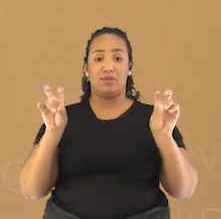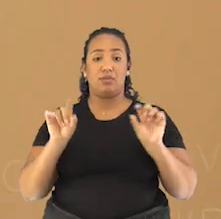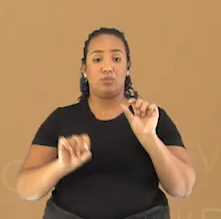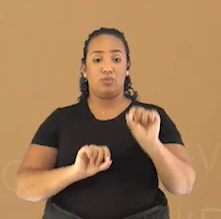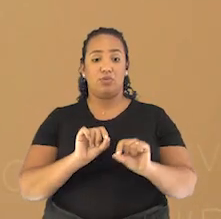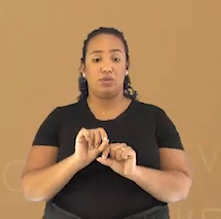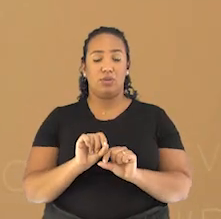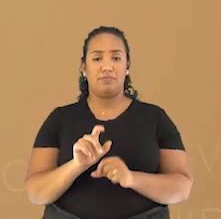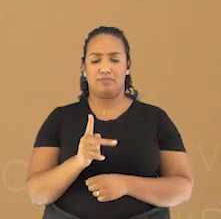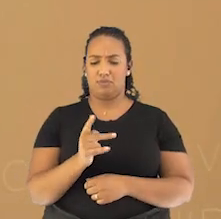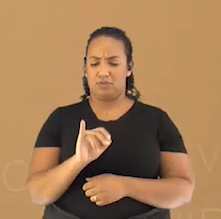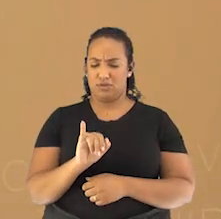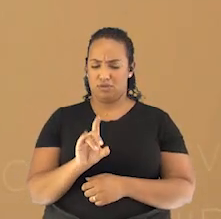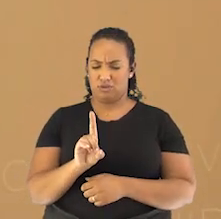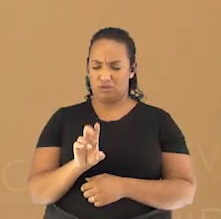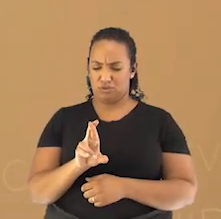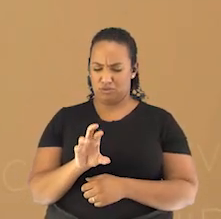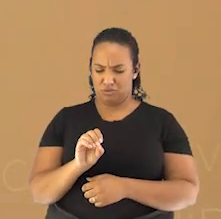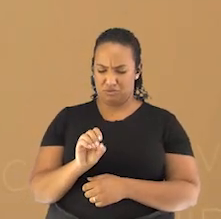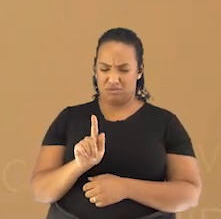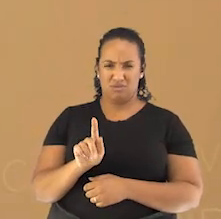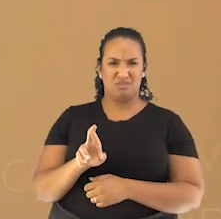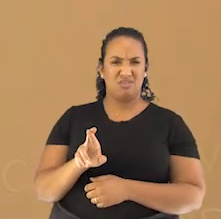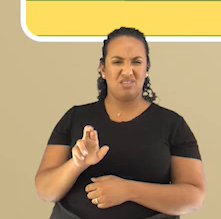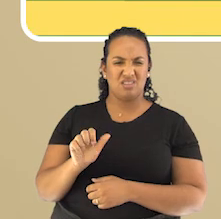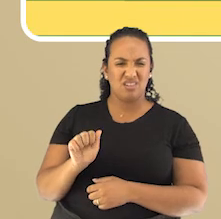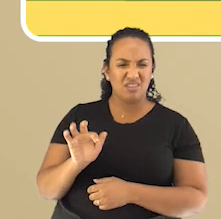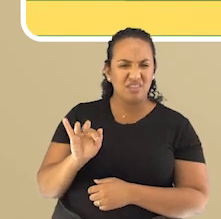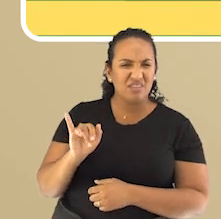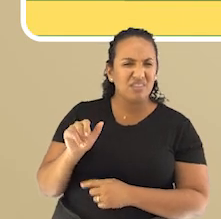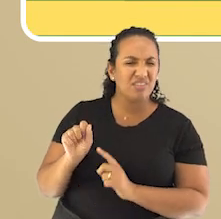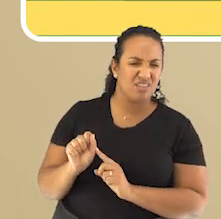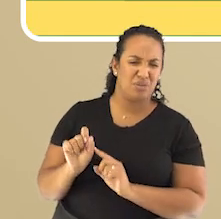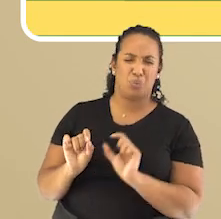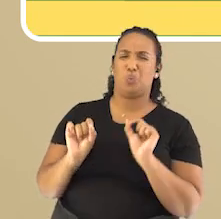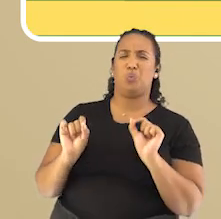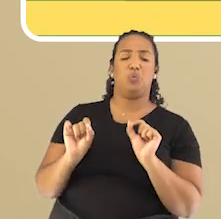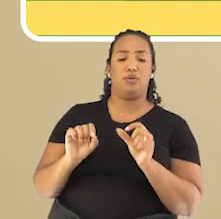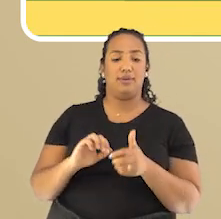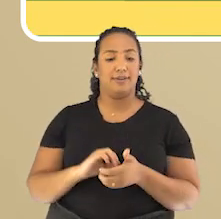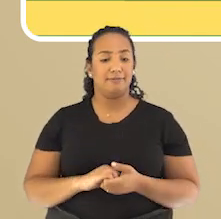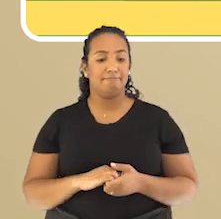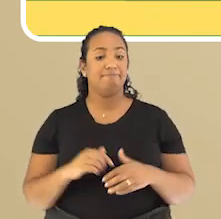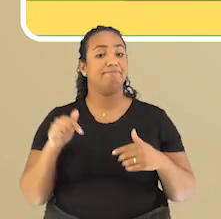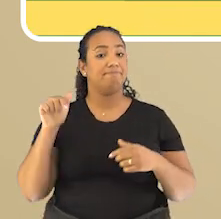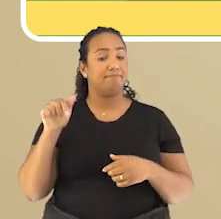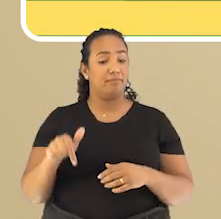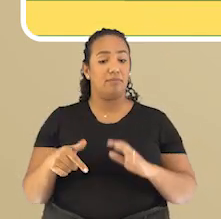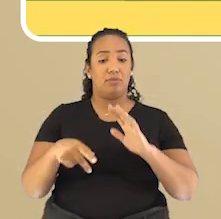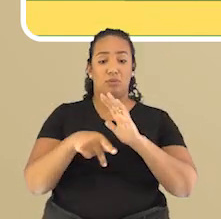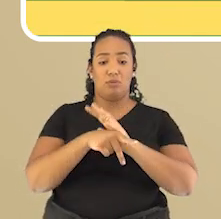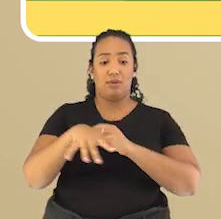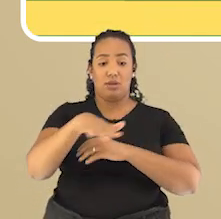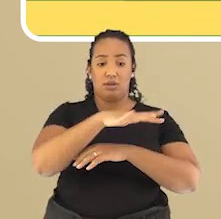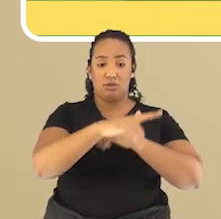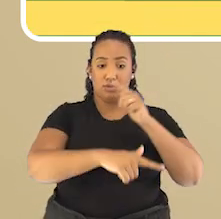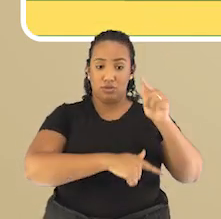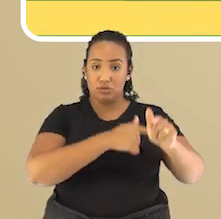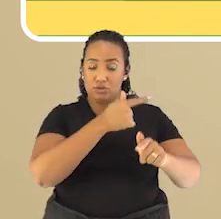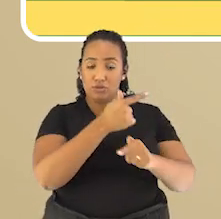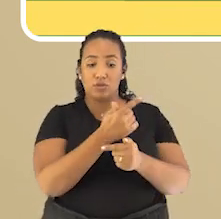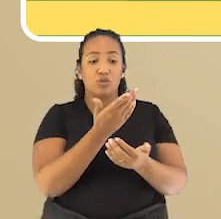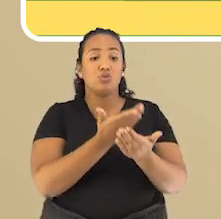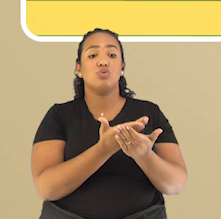hidrografia agora. Mas o que será isso? Você sabe? Hidrografia é um dos ramos da geografia física,